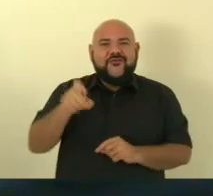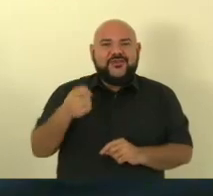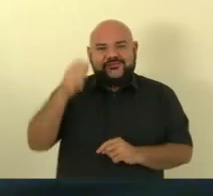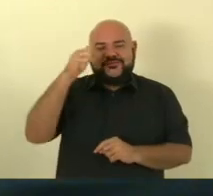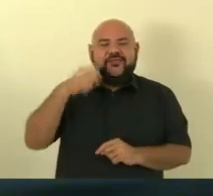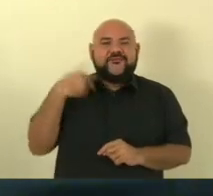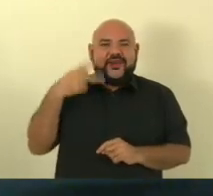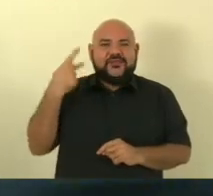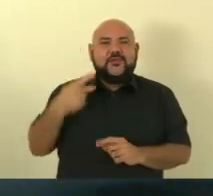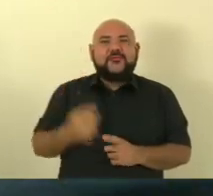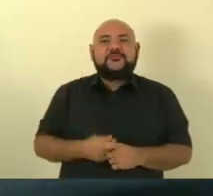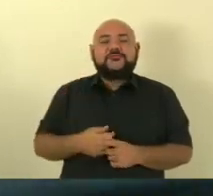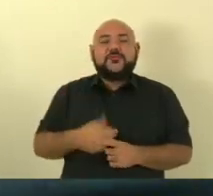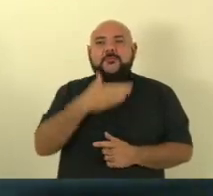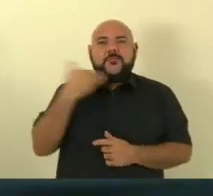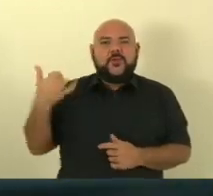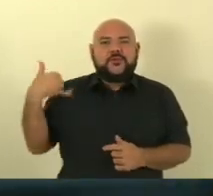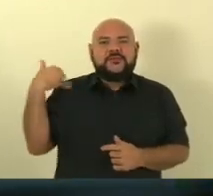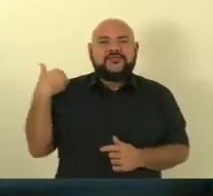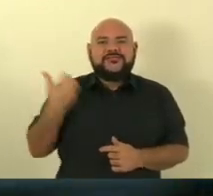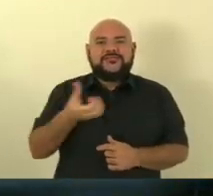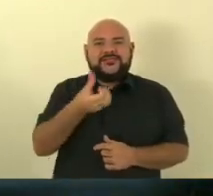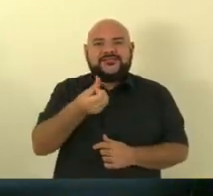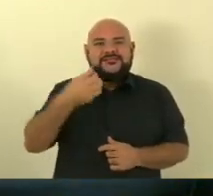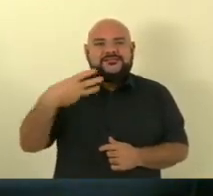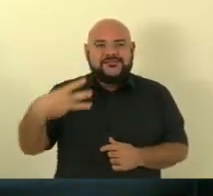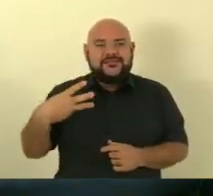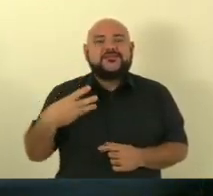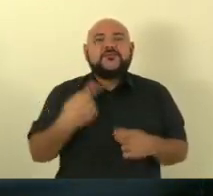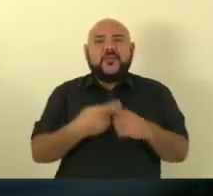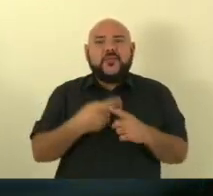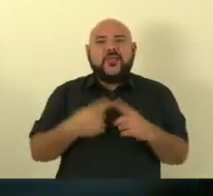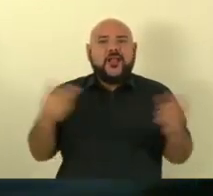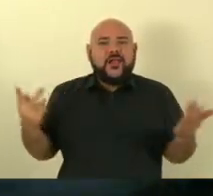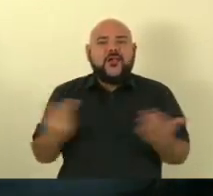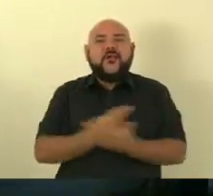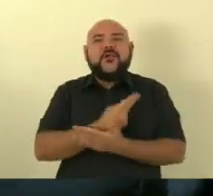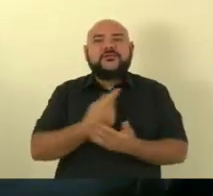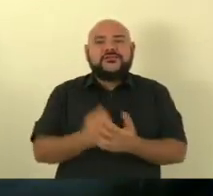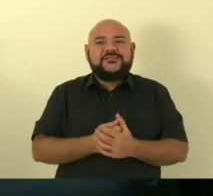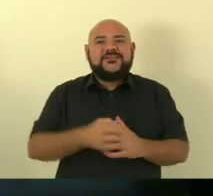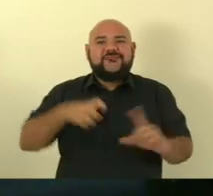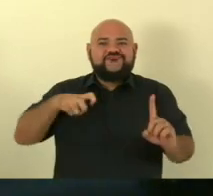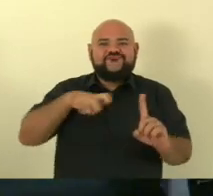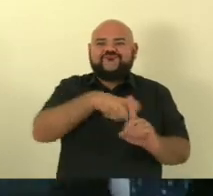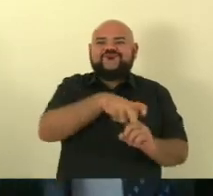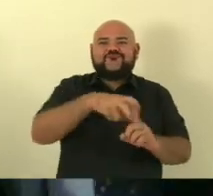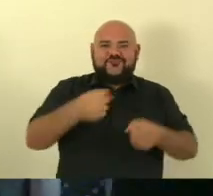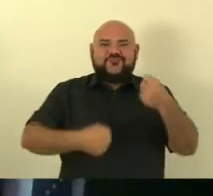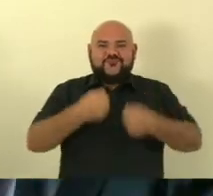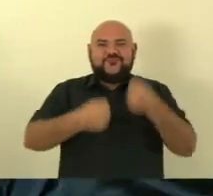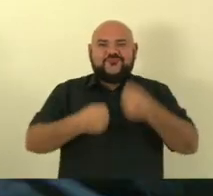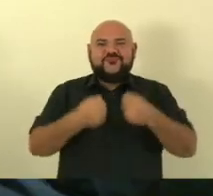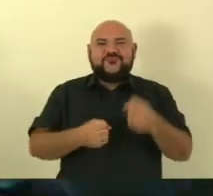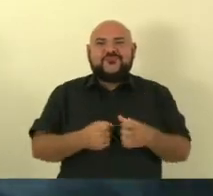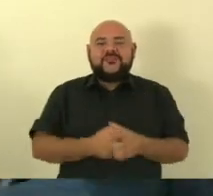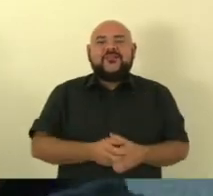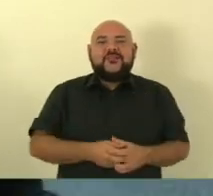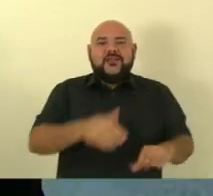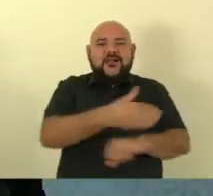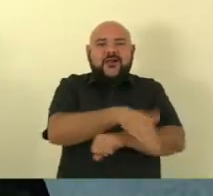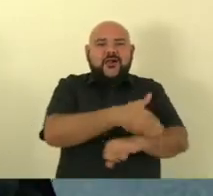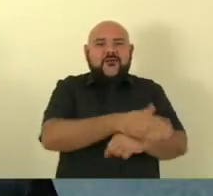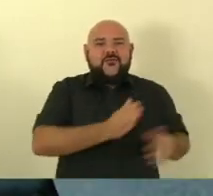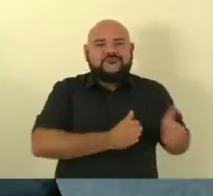Nosso ex-vereador faleceu após um acidente envolvendo o carro que ele dirigia na BR-101, ali na altura de